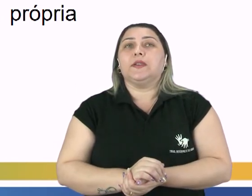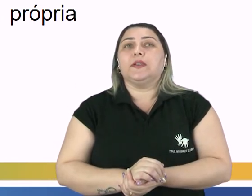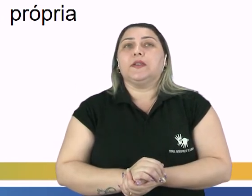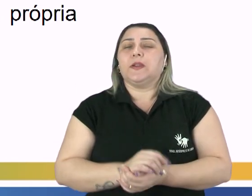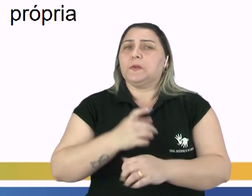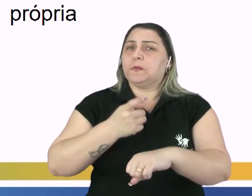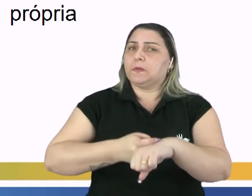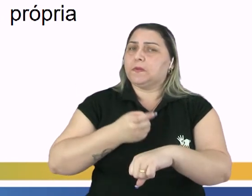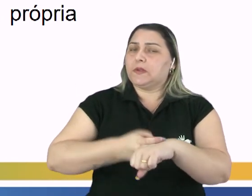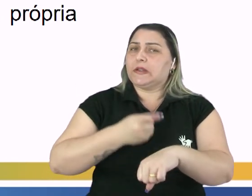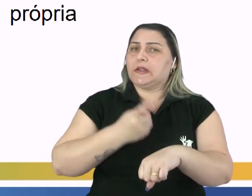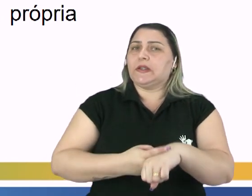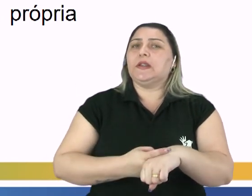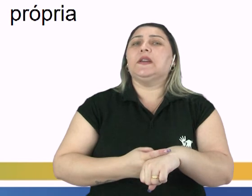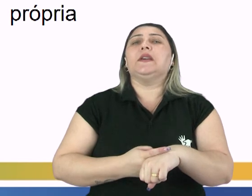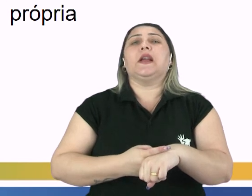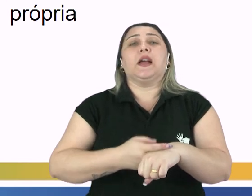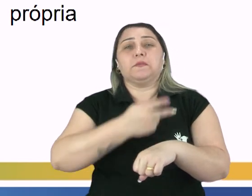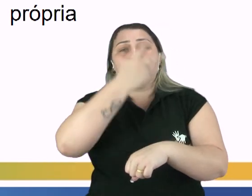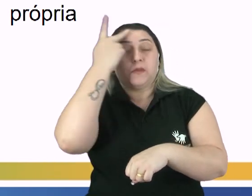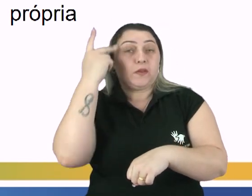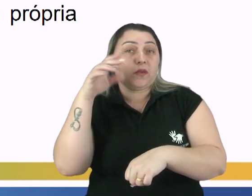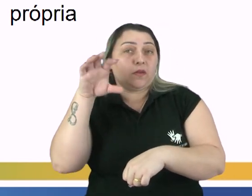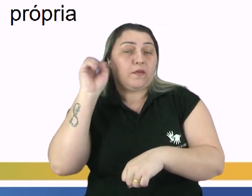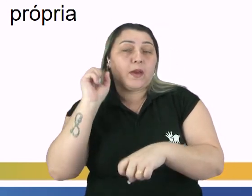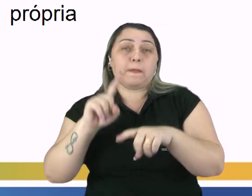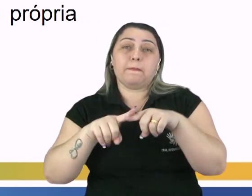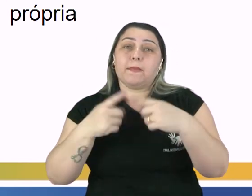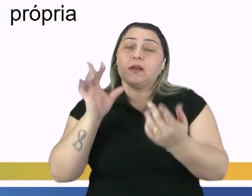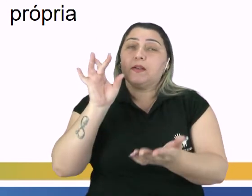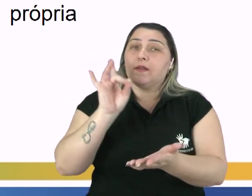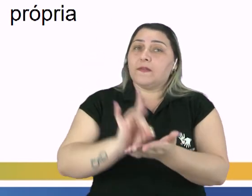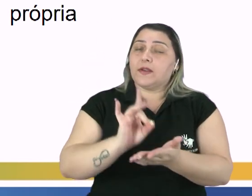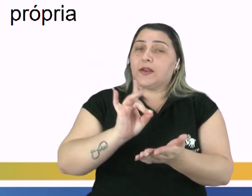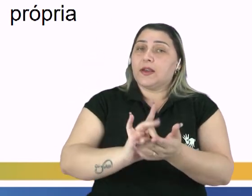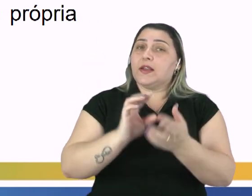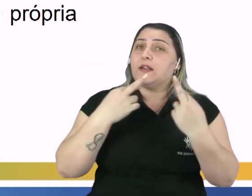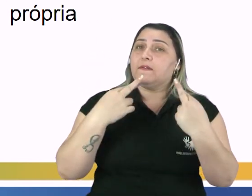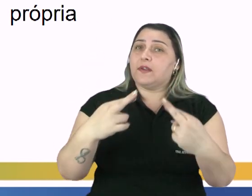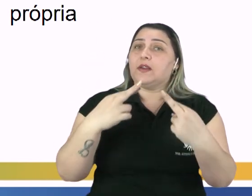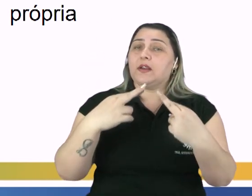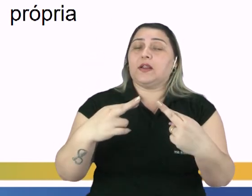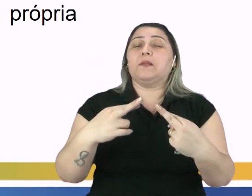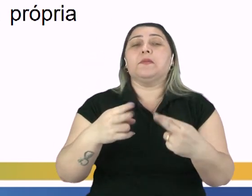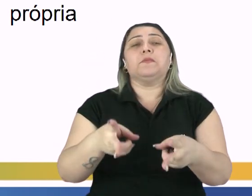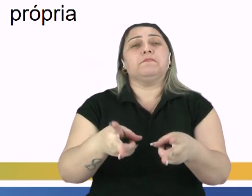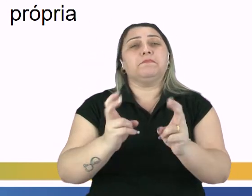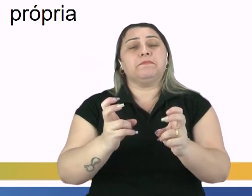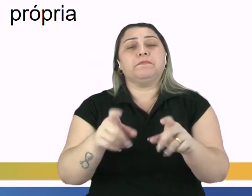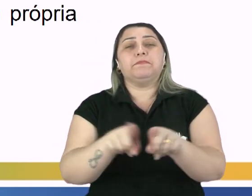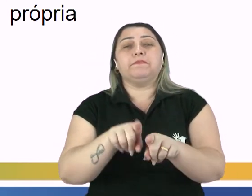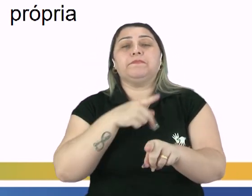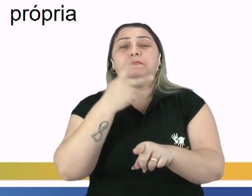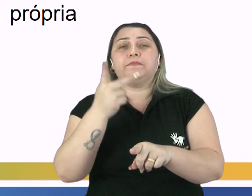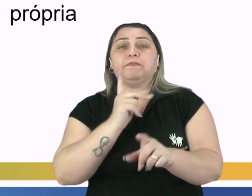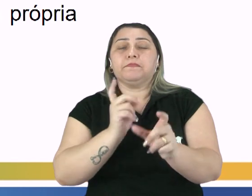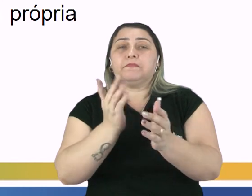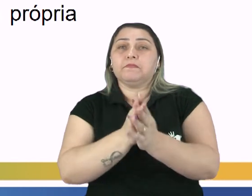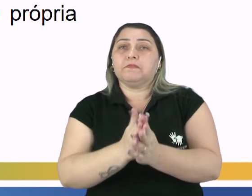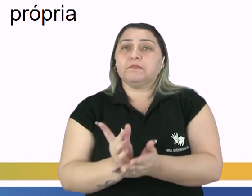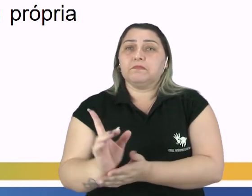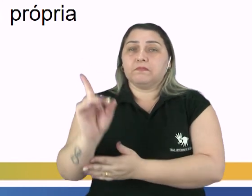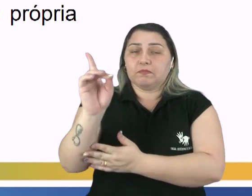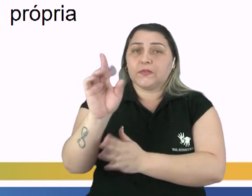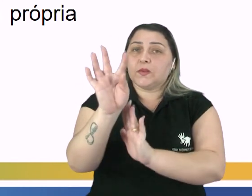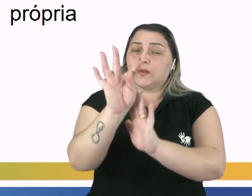em relação aos ouvintes, mas na verdade ele está criticando. E a gente percebe quando ele fala a palavra de Deus